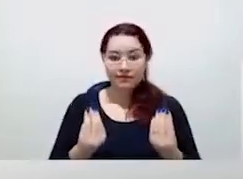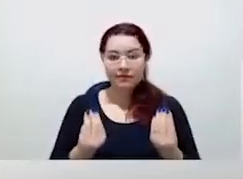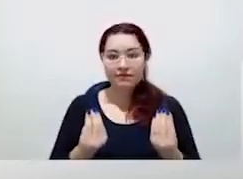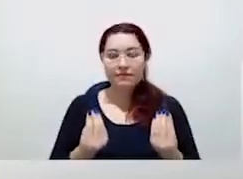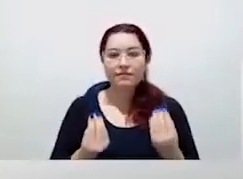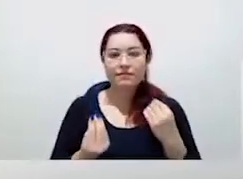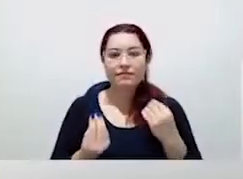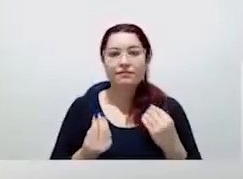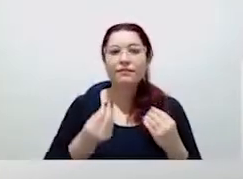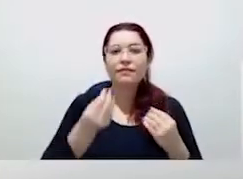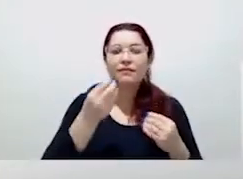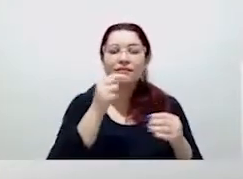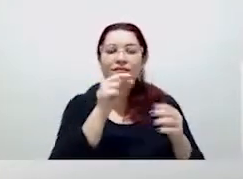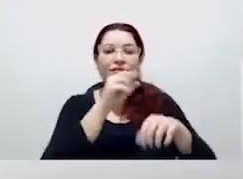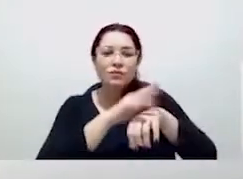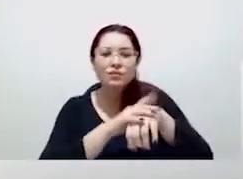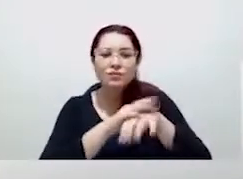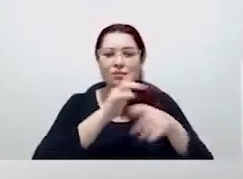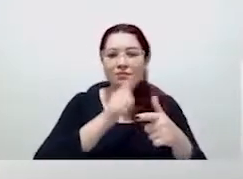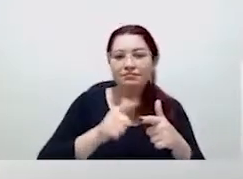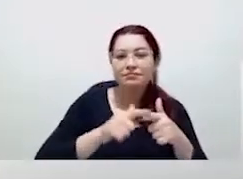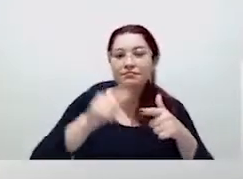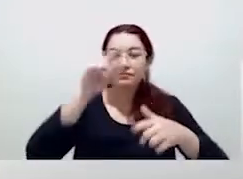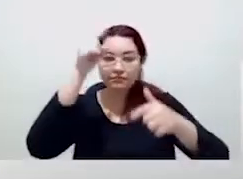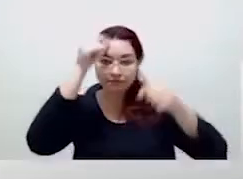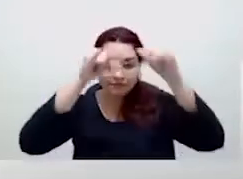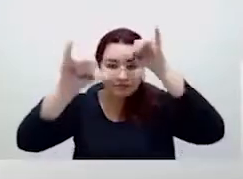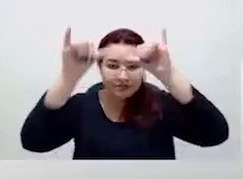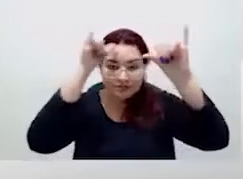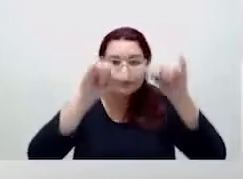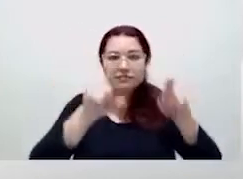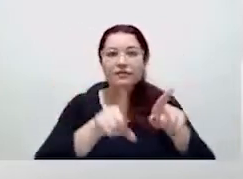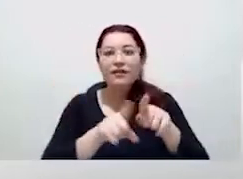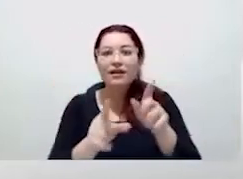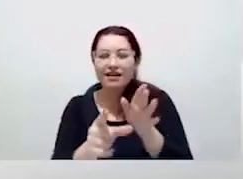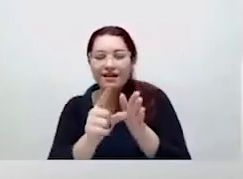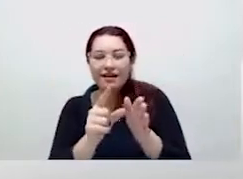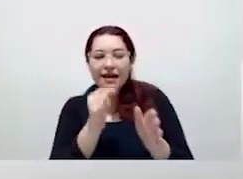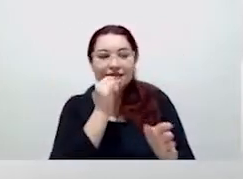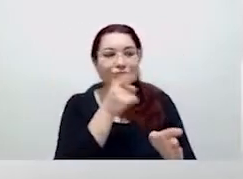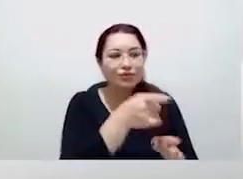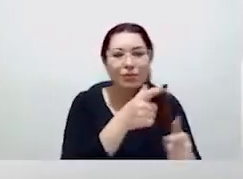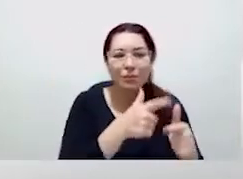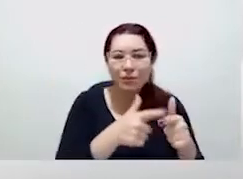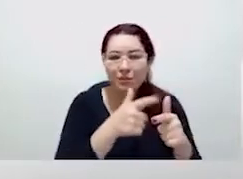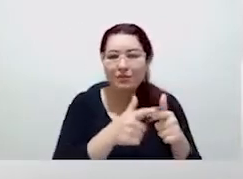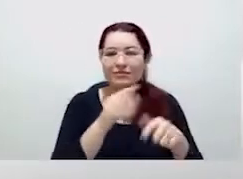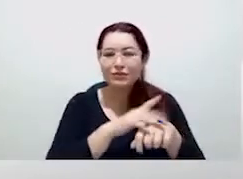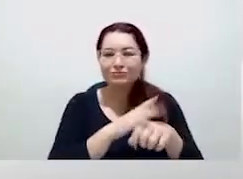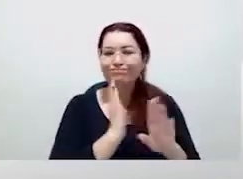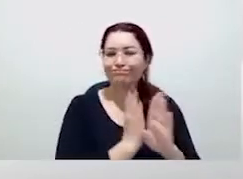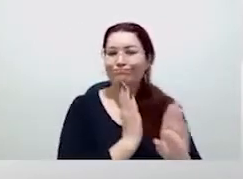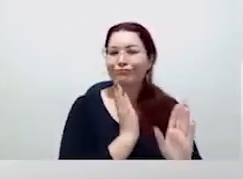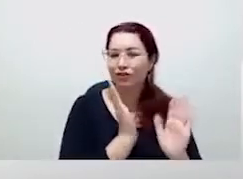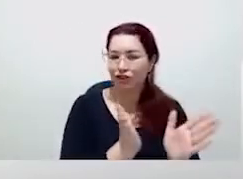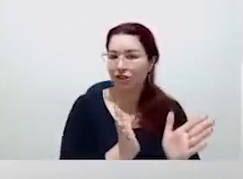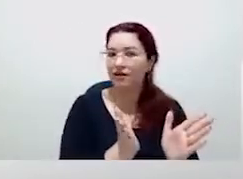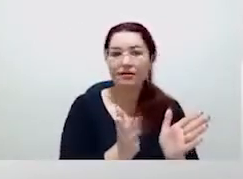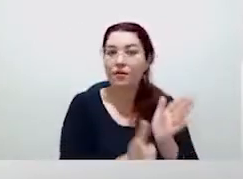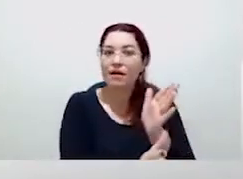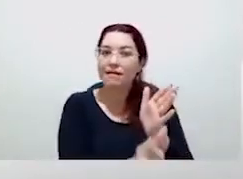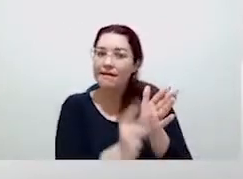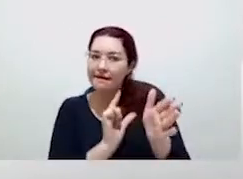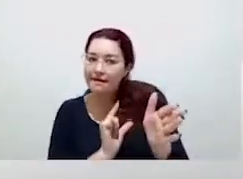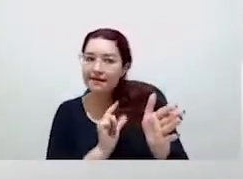evitar a doença e não apenas tratar quando a doença aparece. Como é a função da atenção primária em